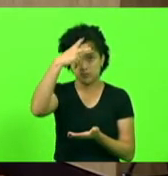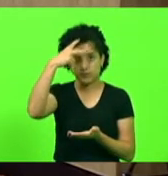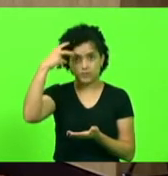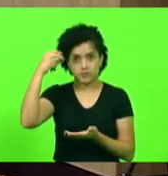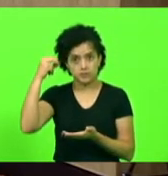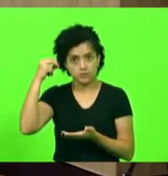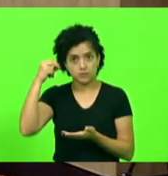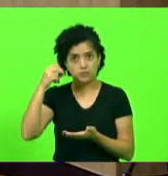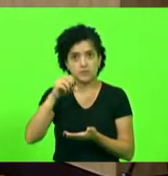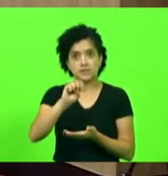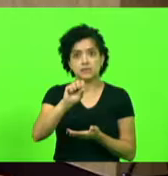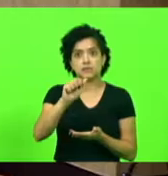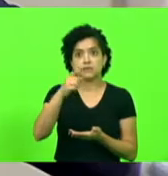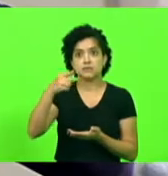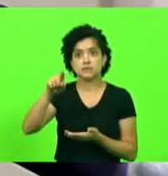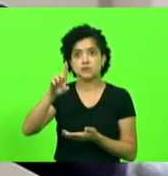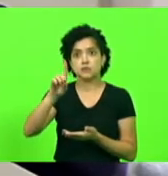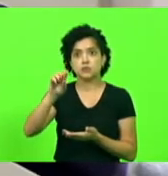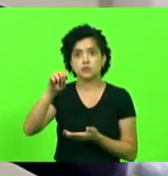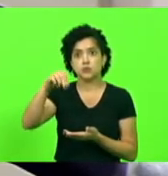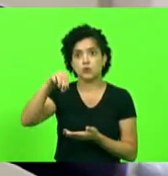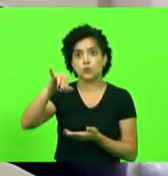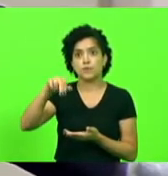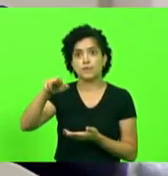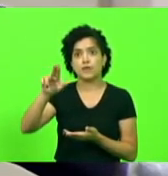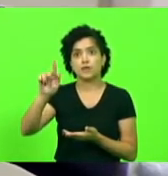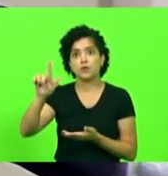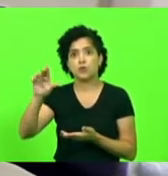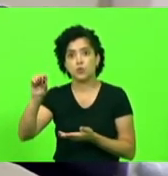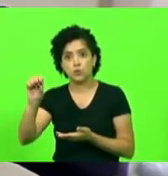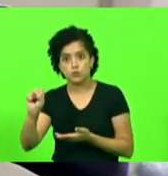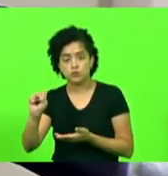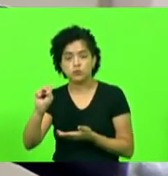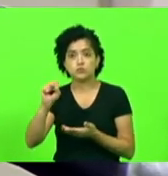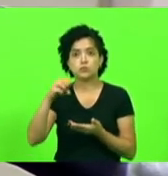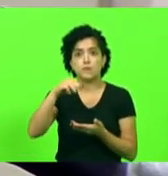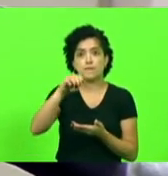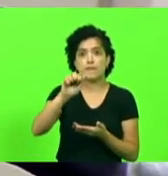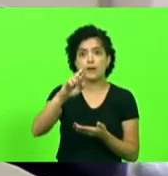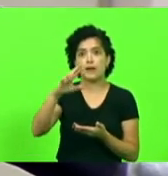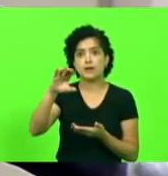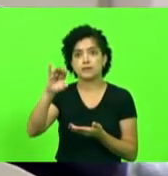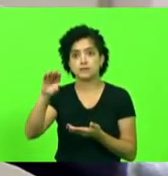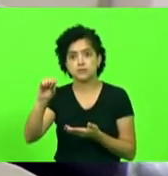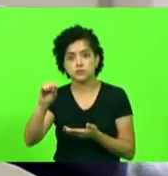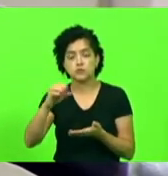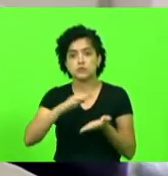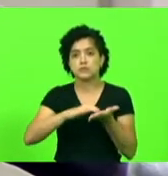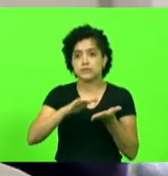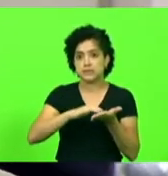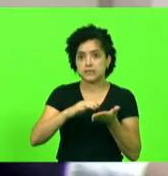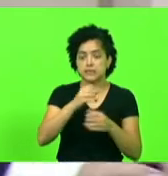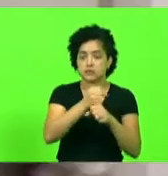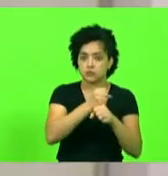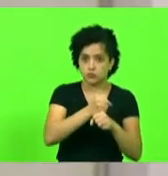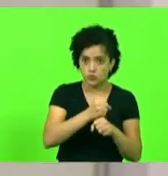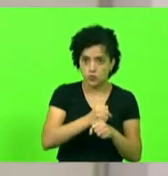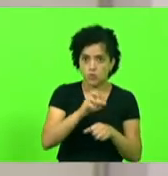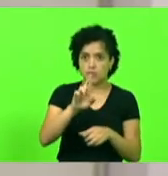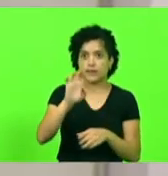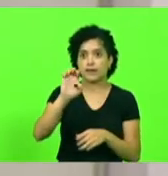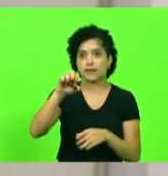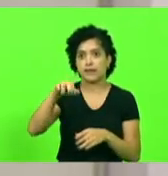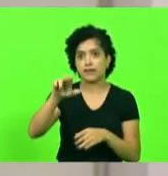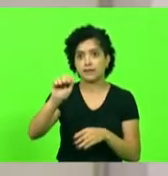São Domingos, Márcio, do vice Cuxinho e do secretário de obras, Renato, que nos honram aqui